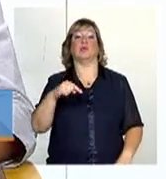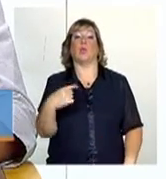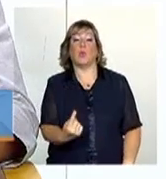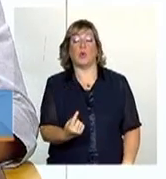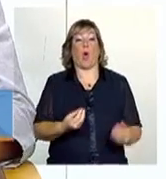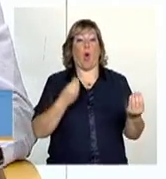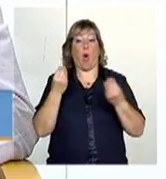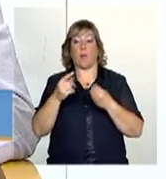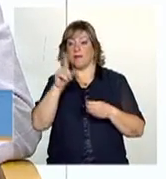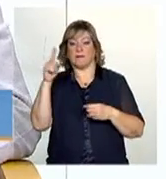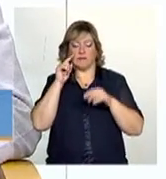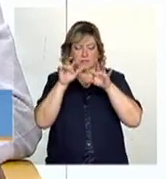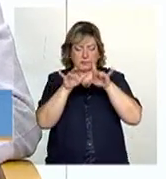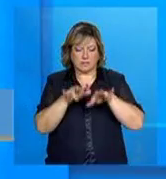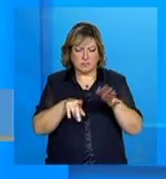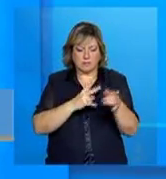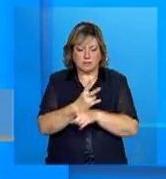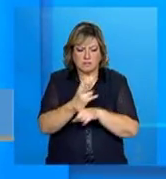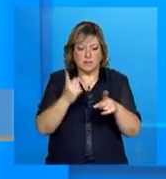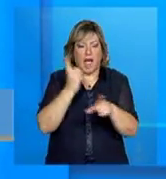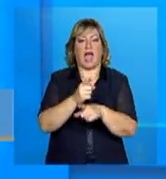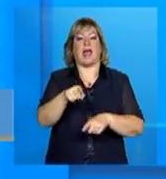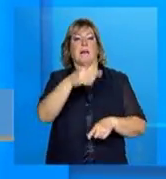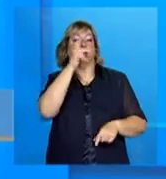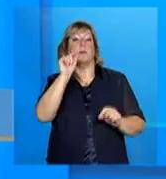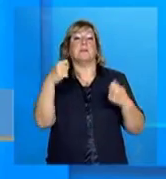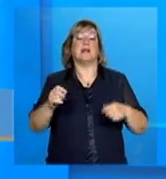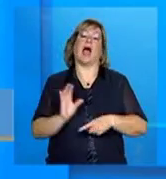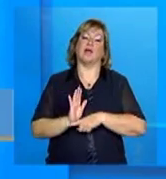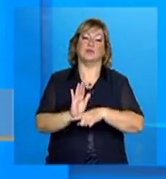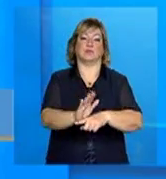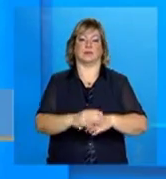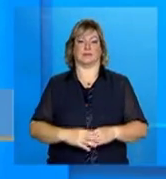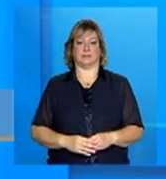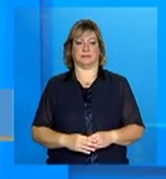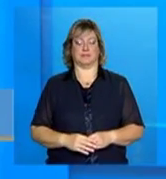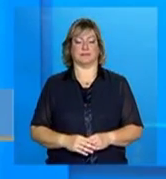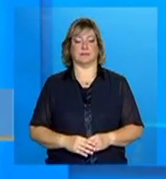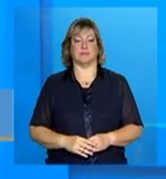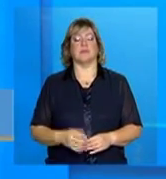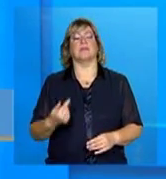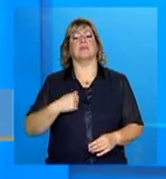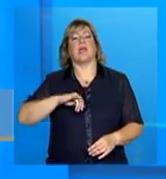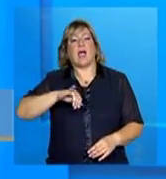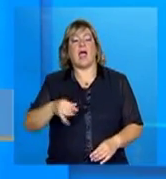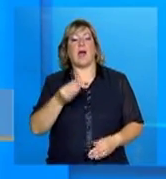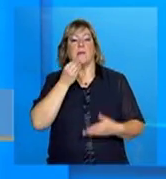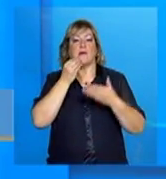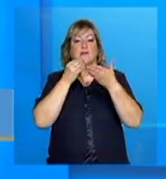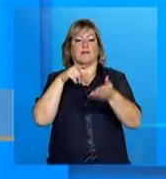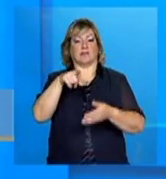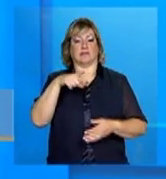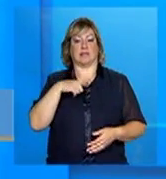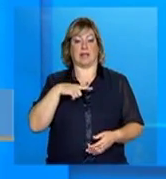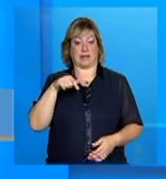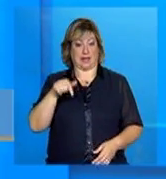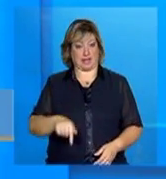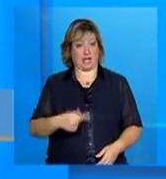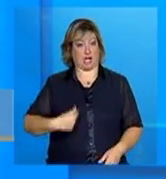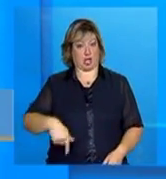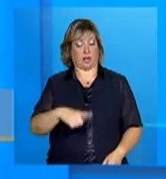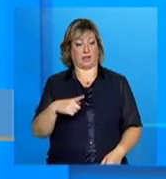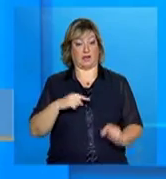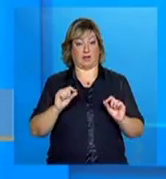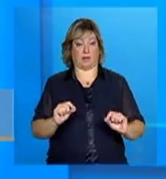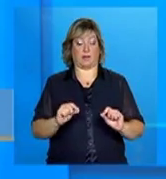fonte de informação. Letícia, eu acho importante, deixa eu aproveitar a sua deixa, gente, que a Letícia falou uma coisa importante, que nós estamos exportando,